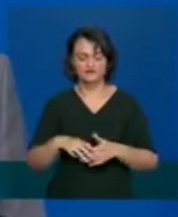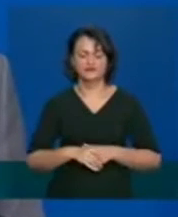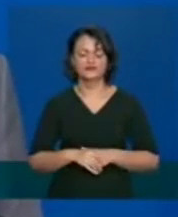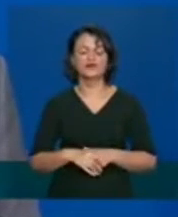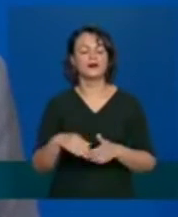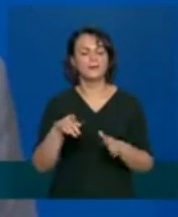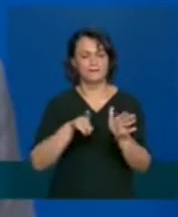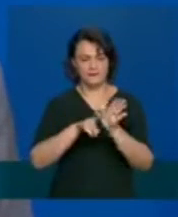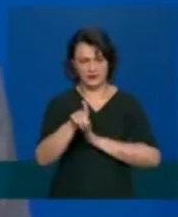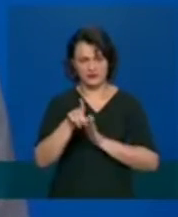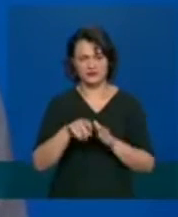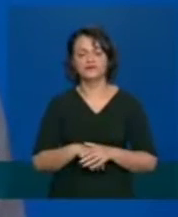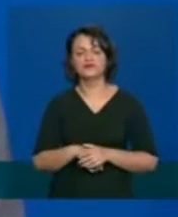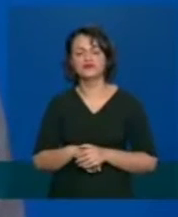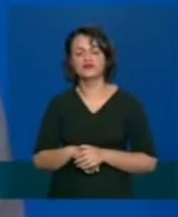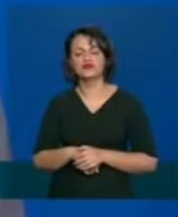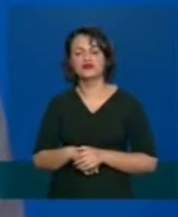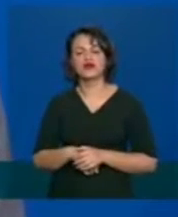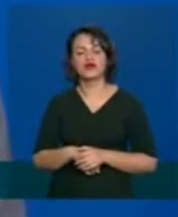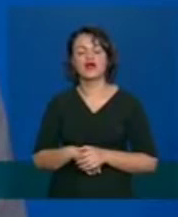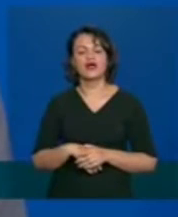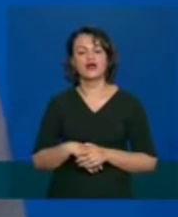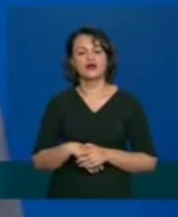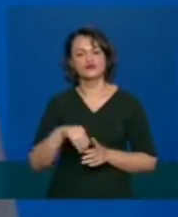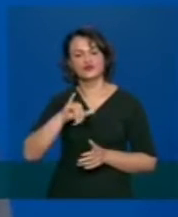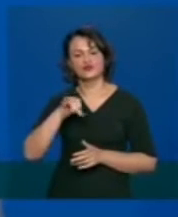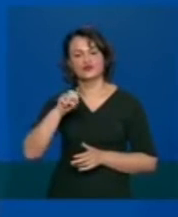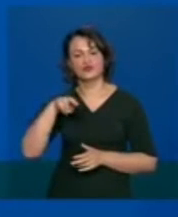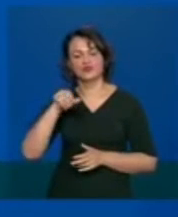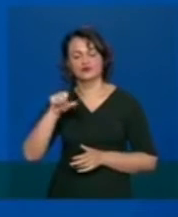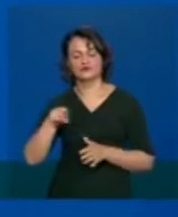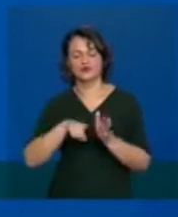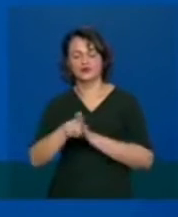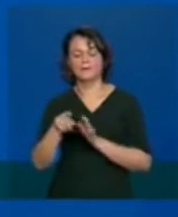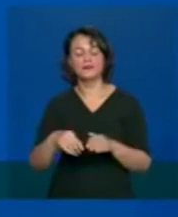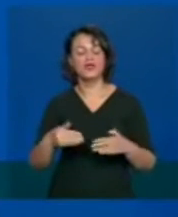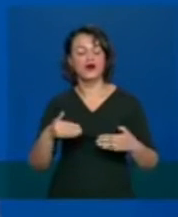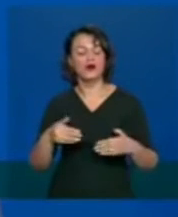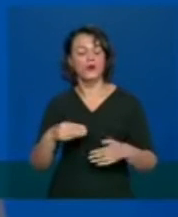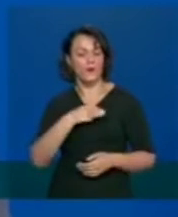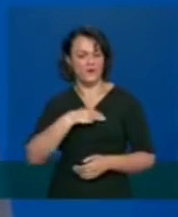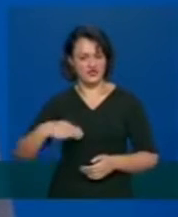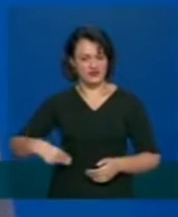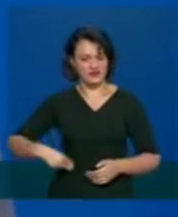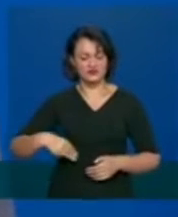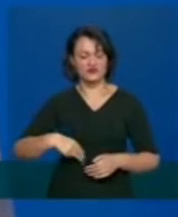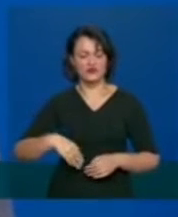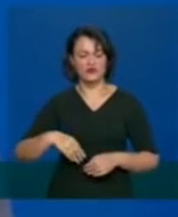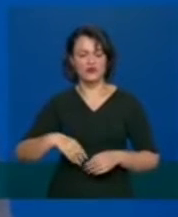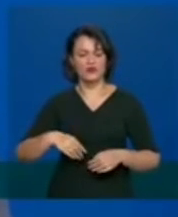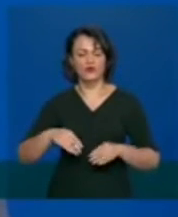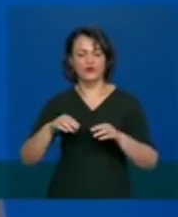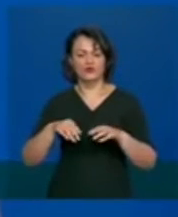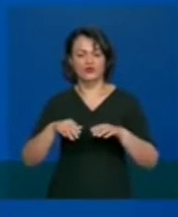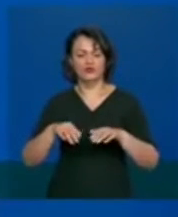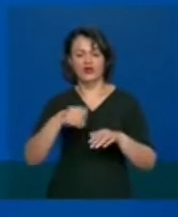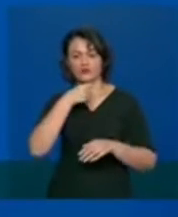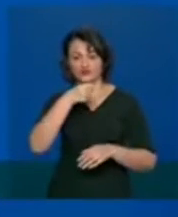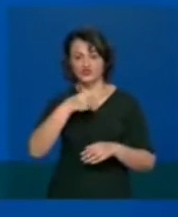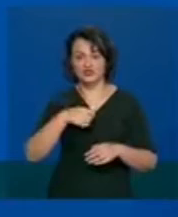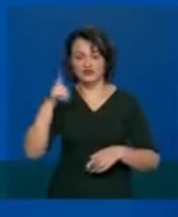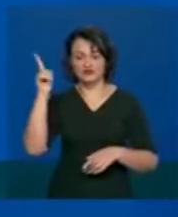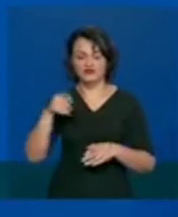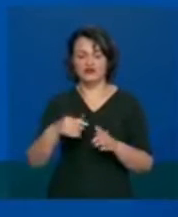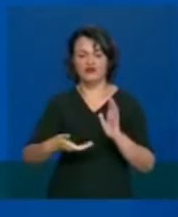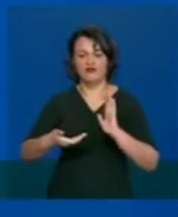pergunta Jonas Valente Agência Brasil o ministro divulgou em audiência na Câmara que o edital para a contratação de